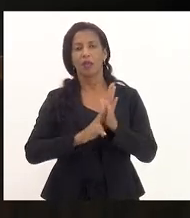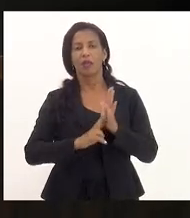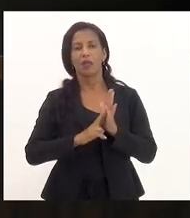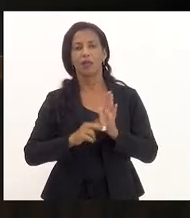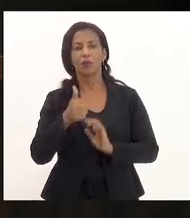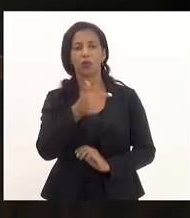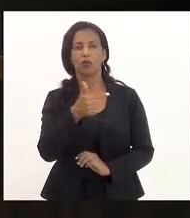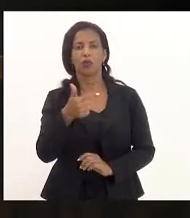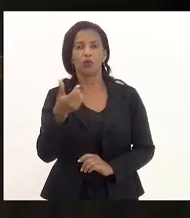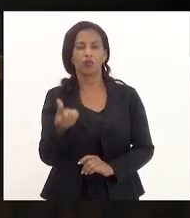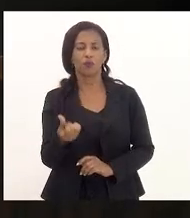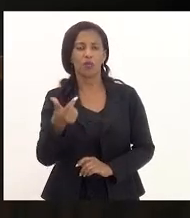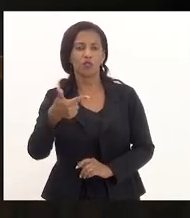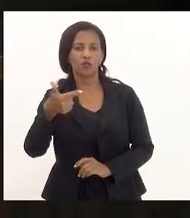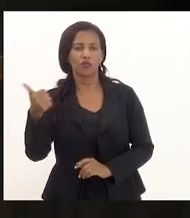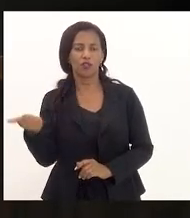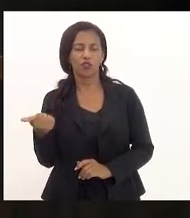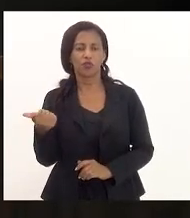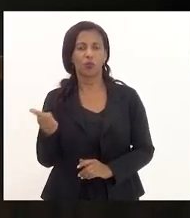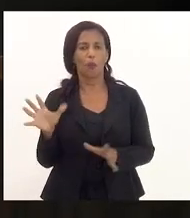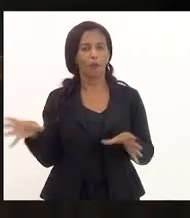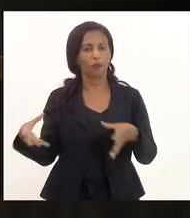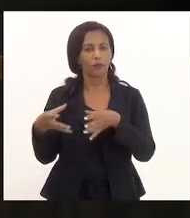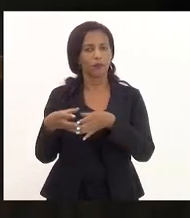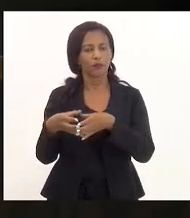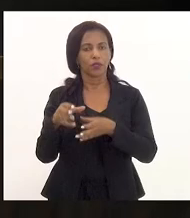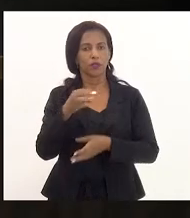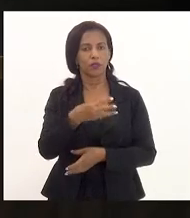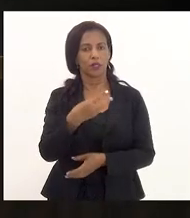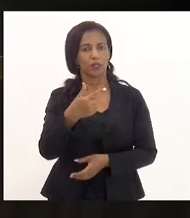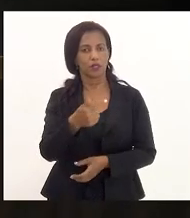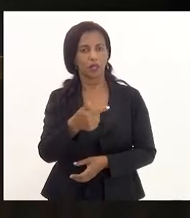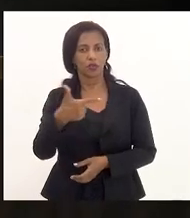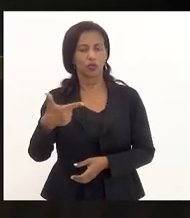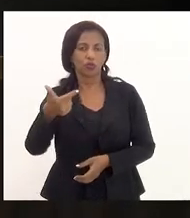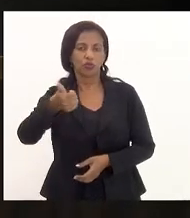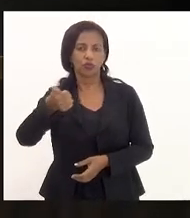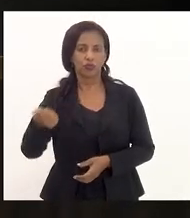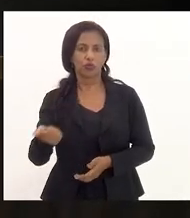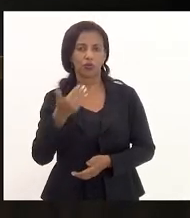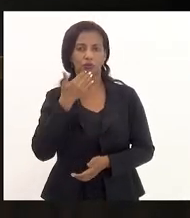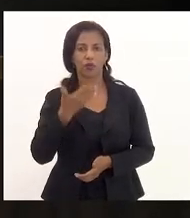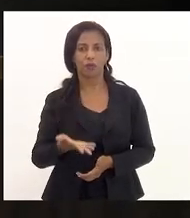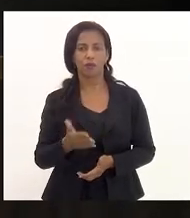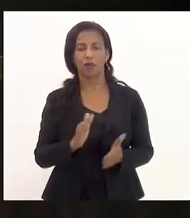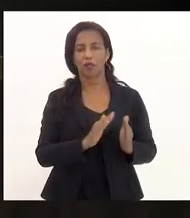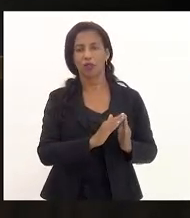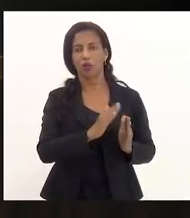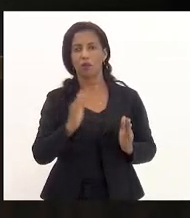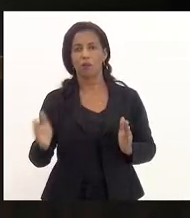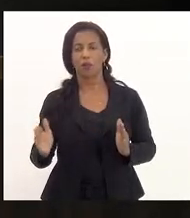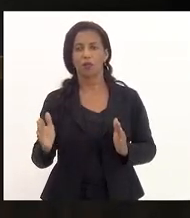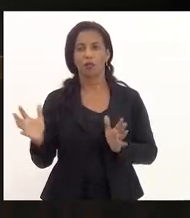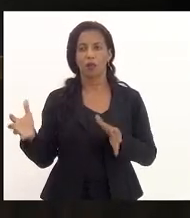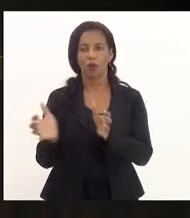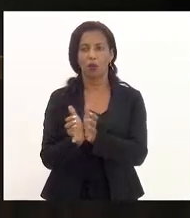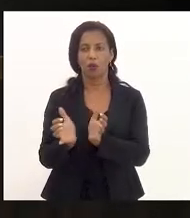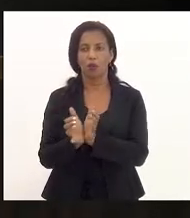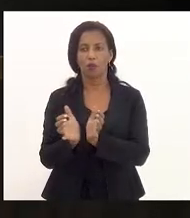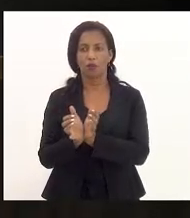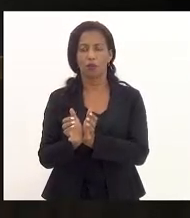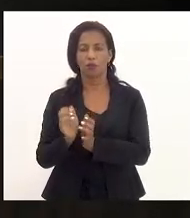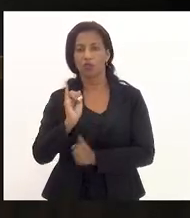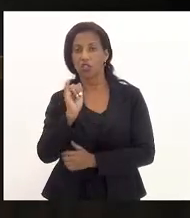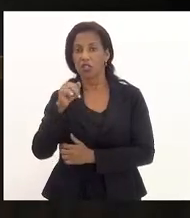de 21, de autoria da Comissão Parlamentar de Inquérito, resolução 372, de 21, que solicita a prorrogação de prazo de funcionamento da Comissão Parlamentar de